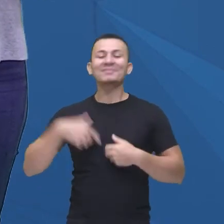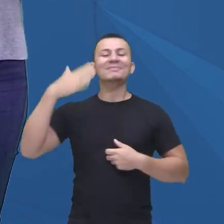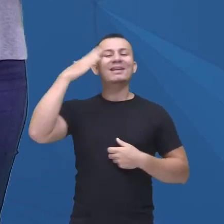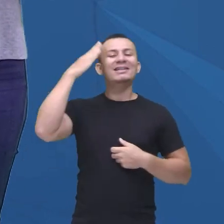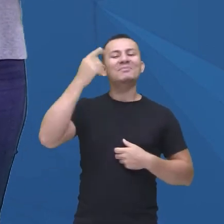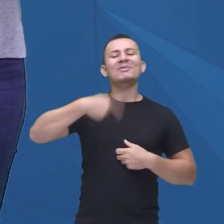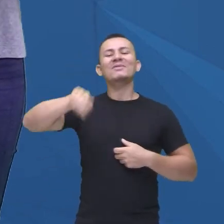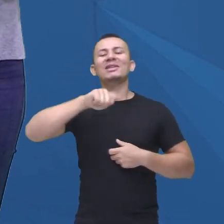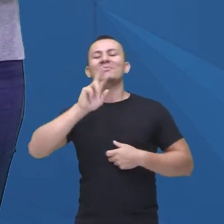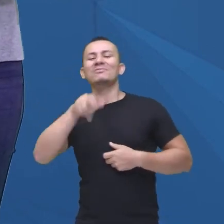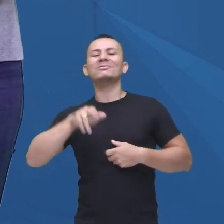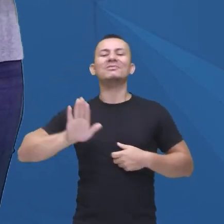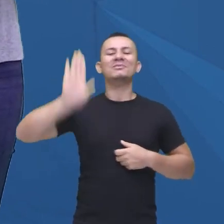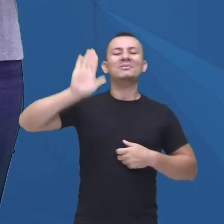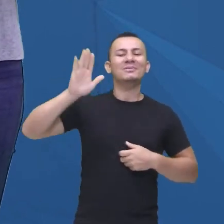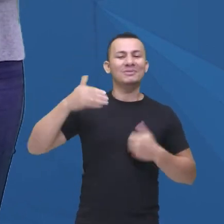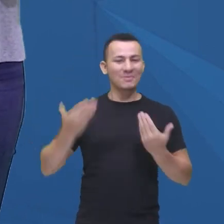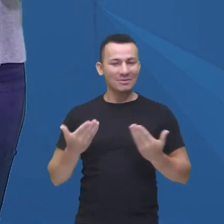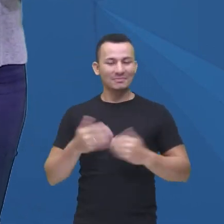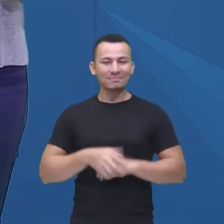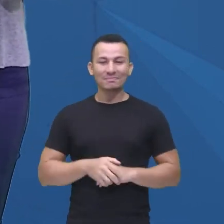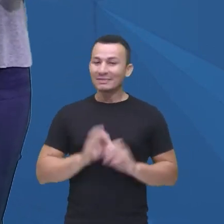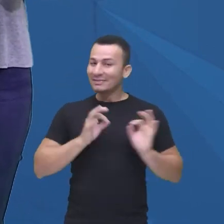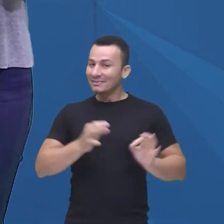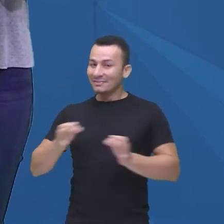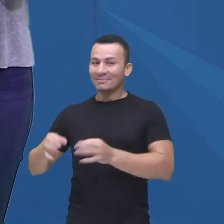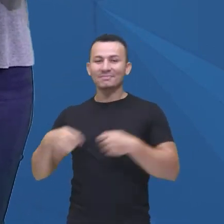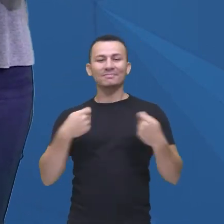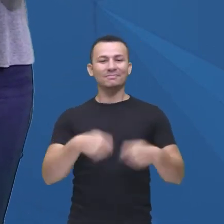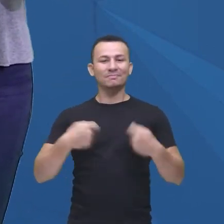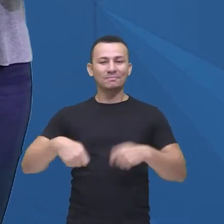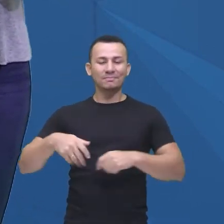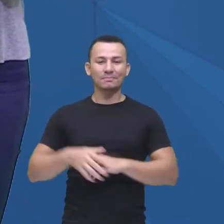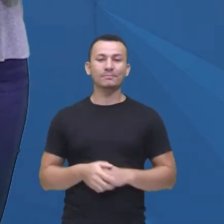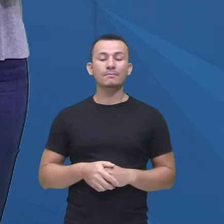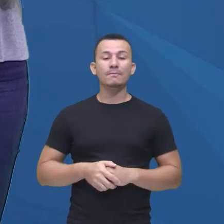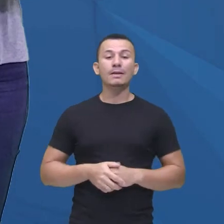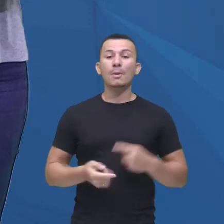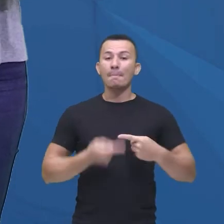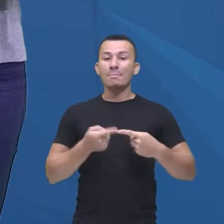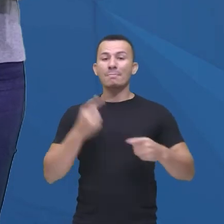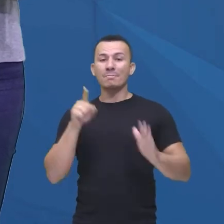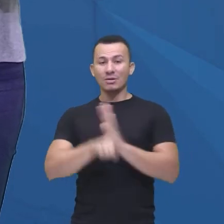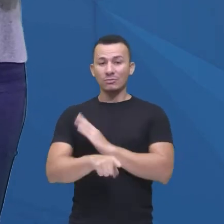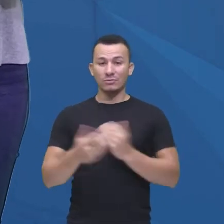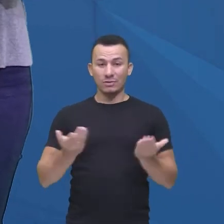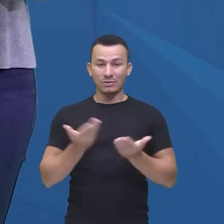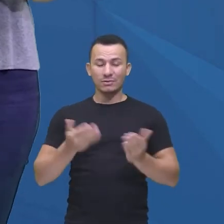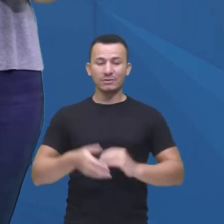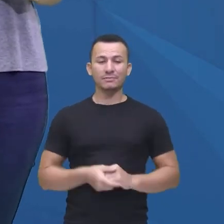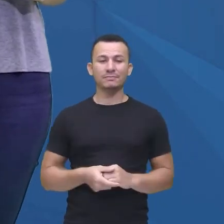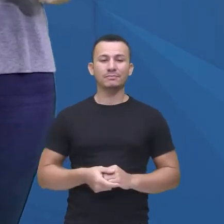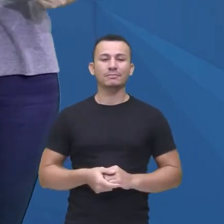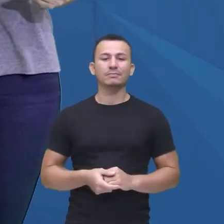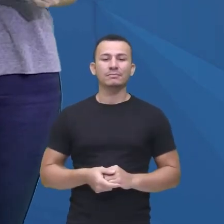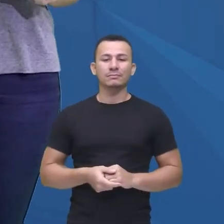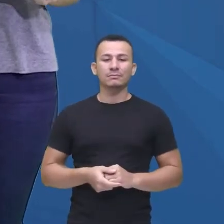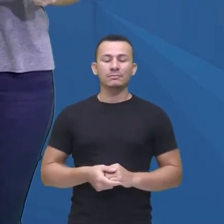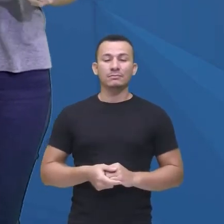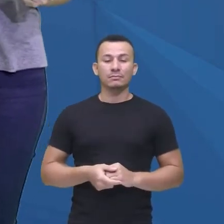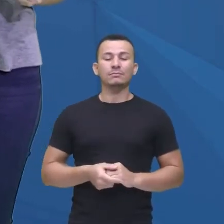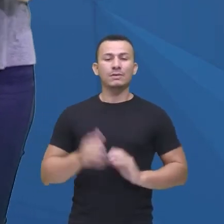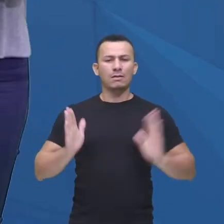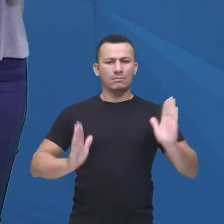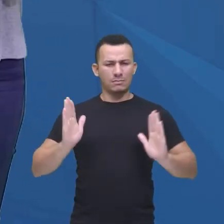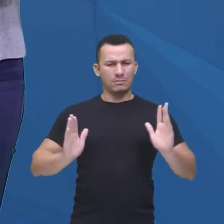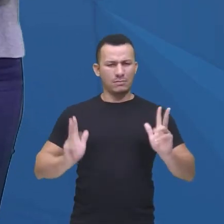responder rapidinho, tudo certinho. a nossa primeira pergunta é, na abertura da série de